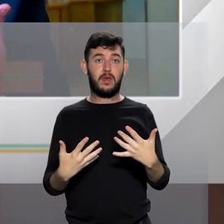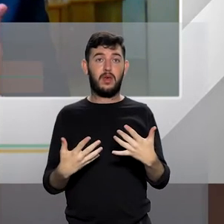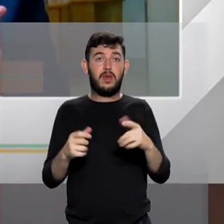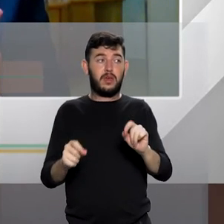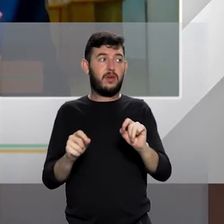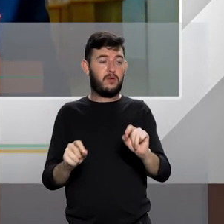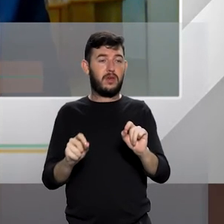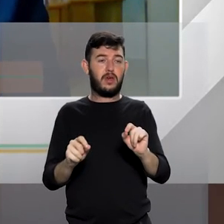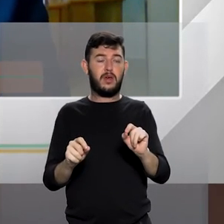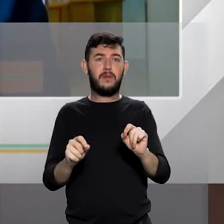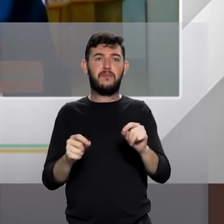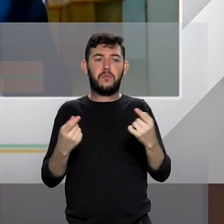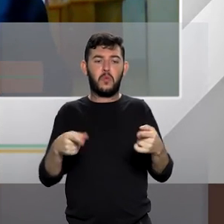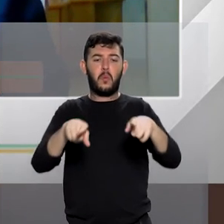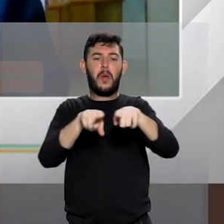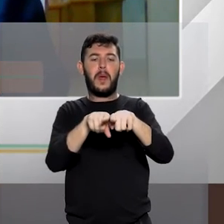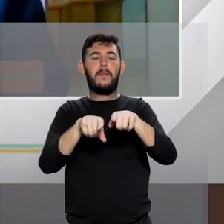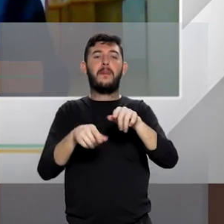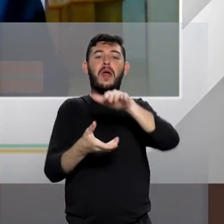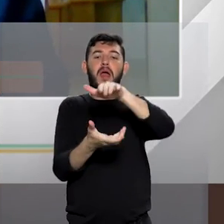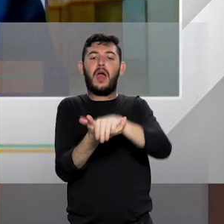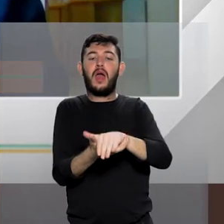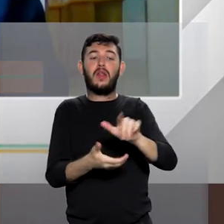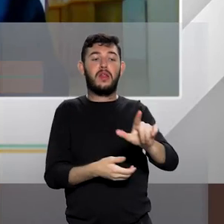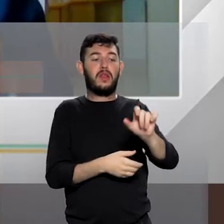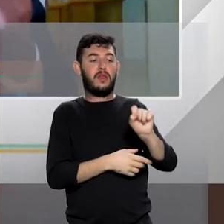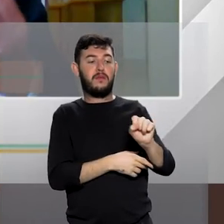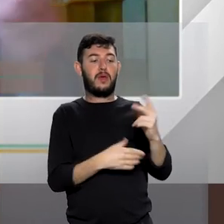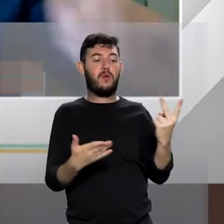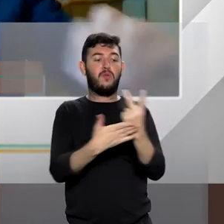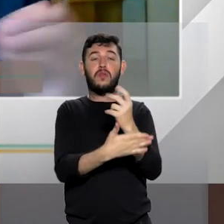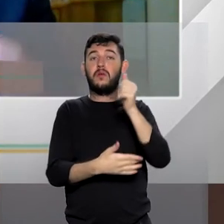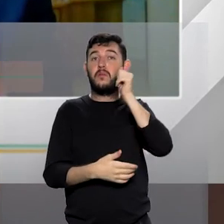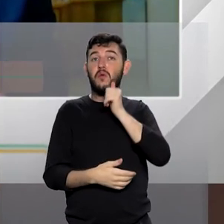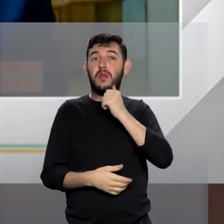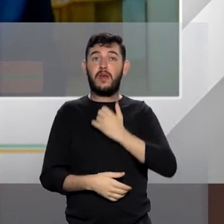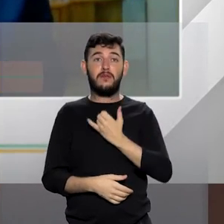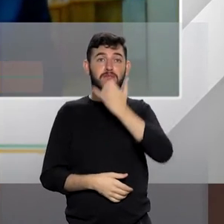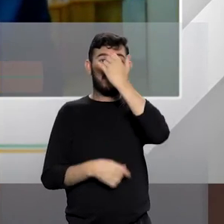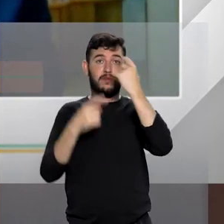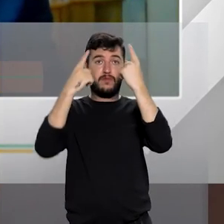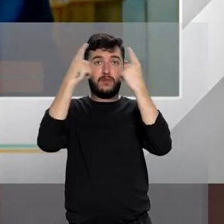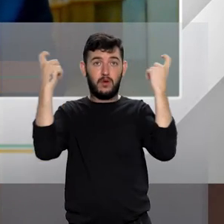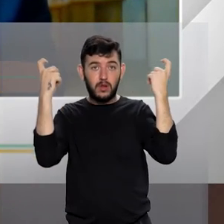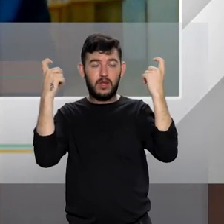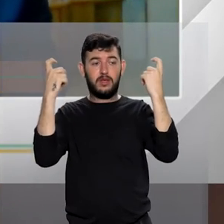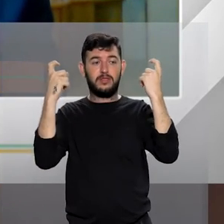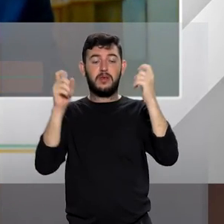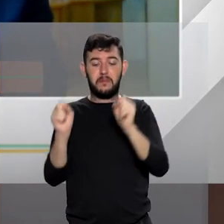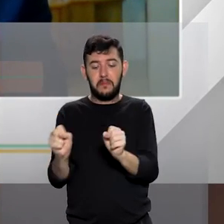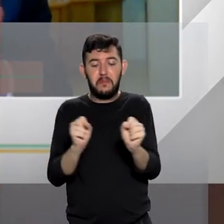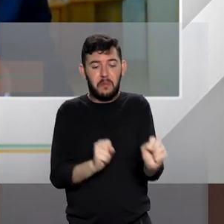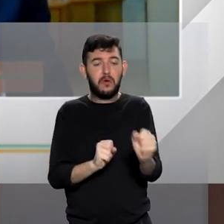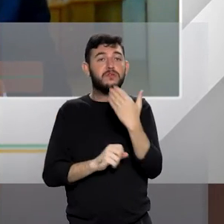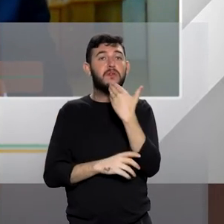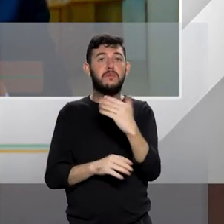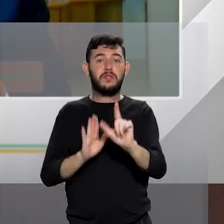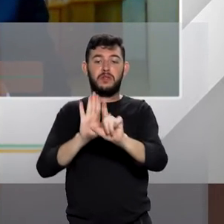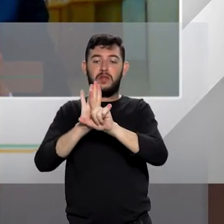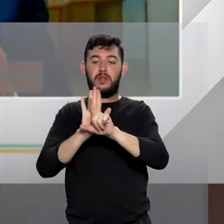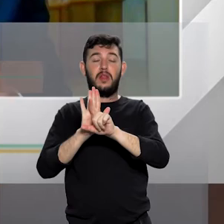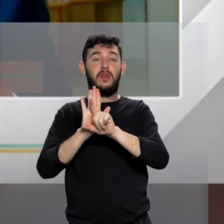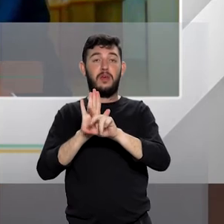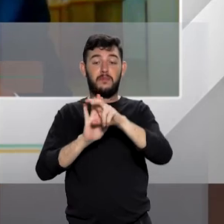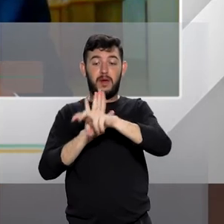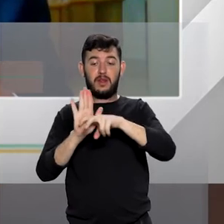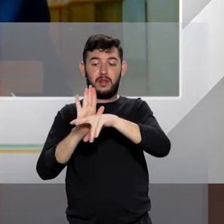homoafetiva lésbica, se uma mulher sofrer violência, essa mulher tem direito à aplicação da lei Maria da Penha, porque o centro da lei Maria da